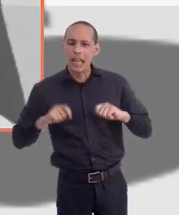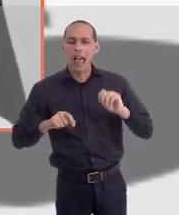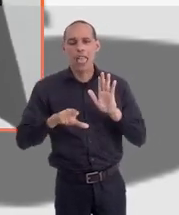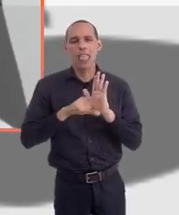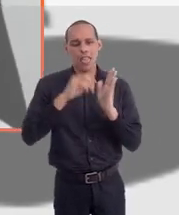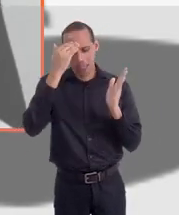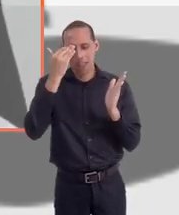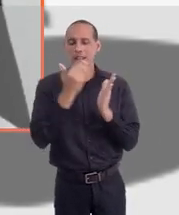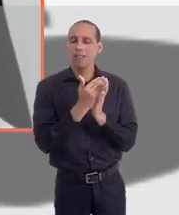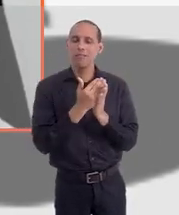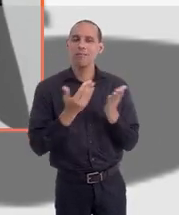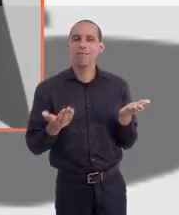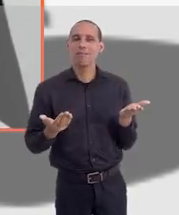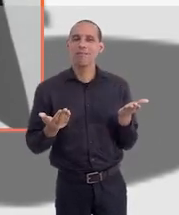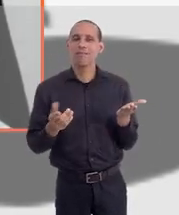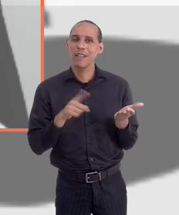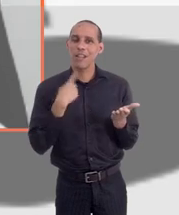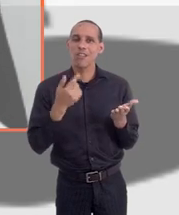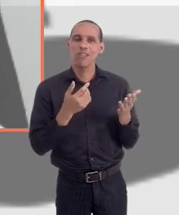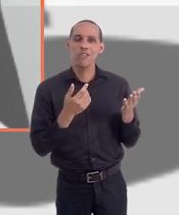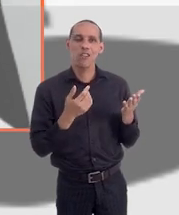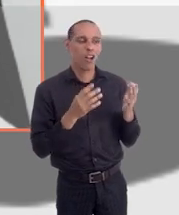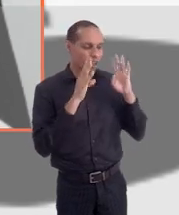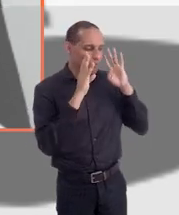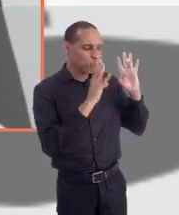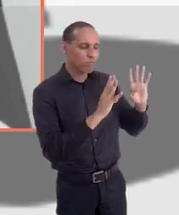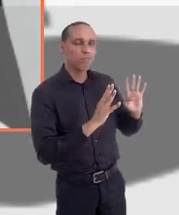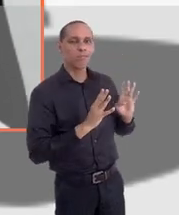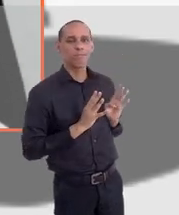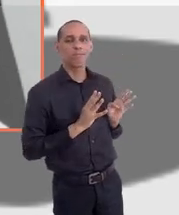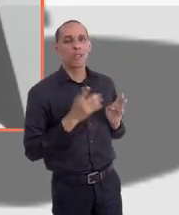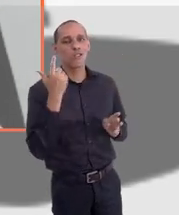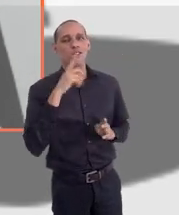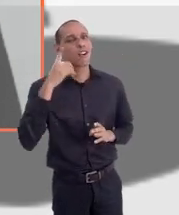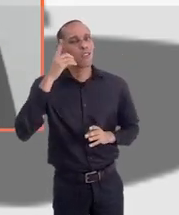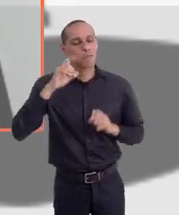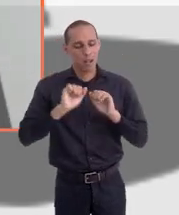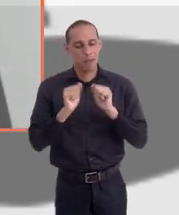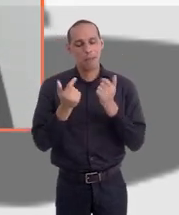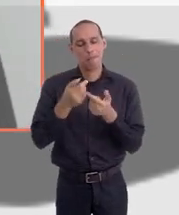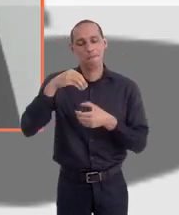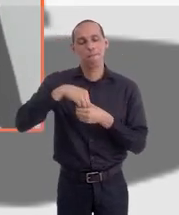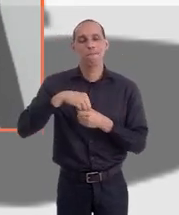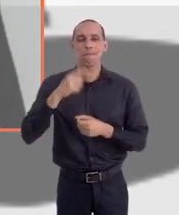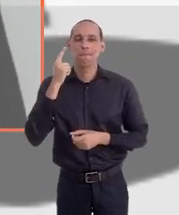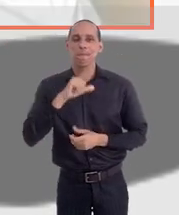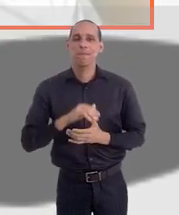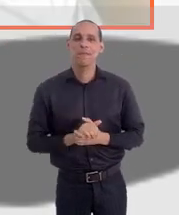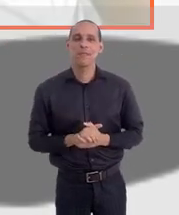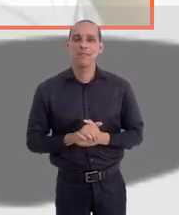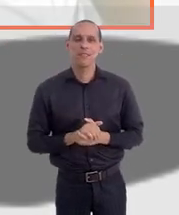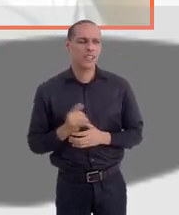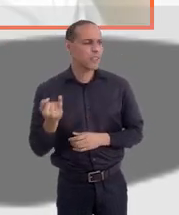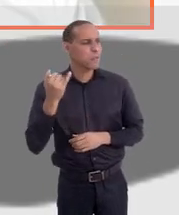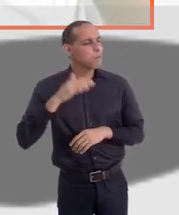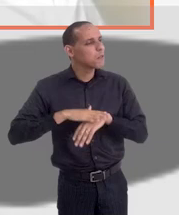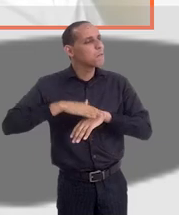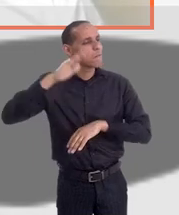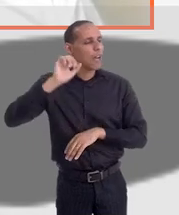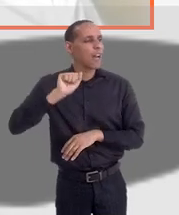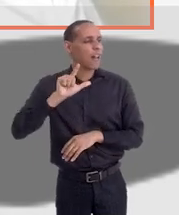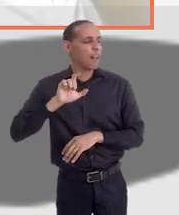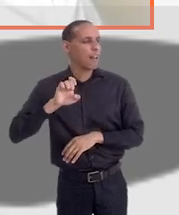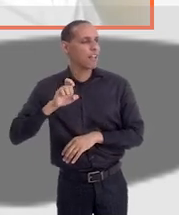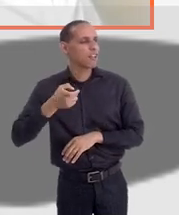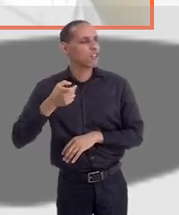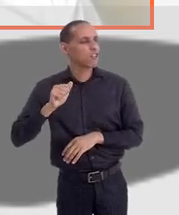prevê, sem problema nenhum. Então, fomos muito bem recebidos aqui pelos deputados aqui na Alerja. E o mais importante,